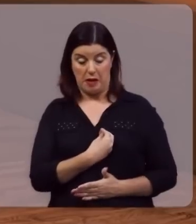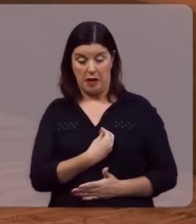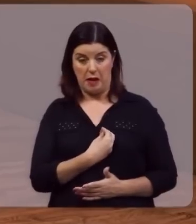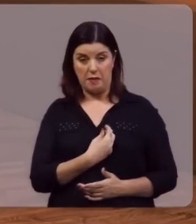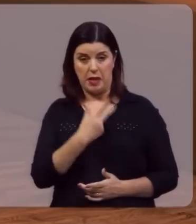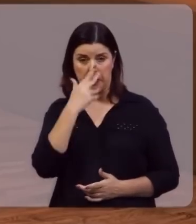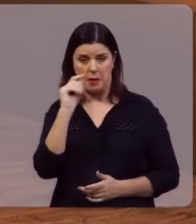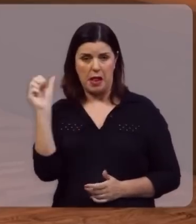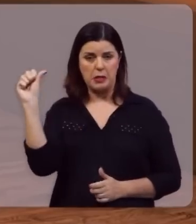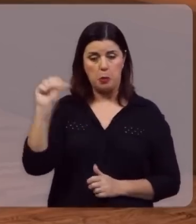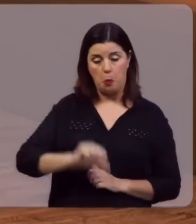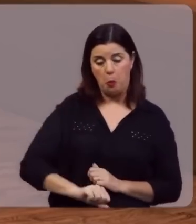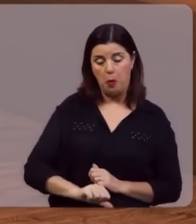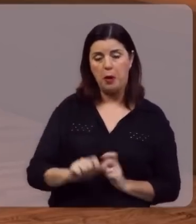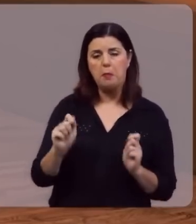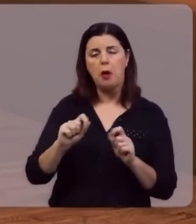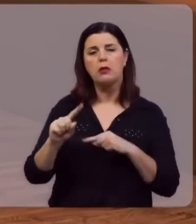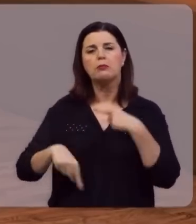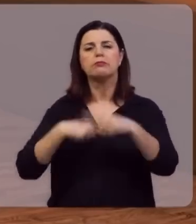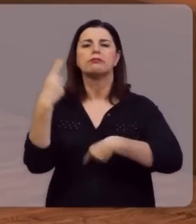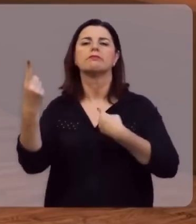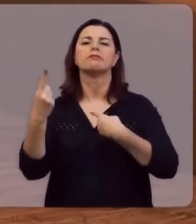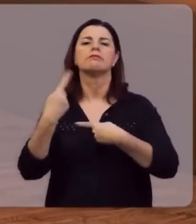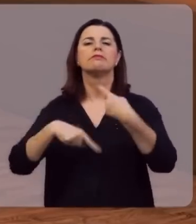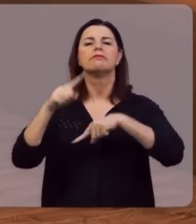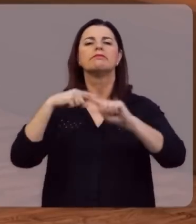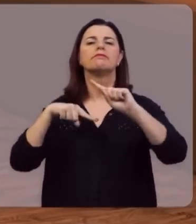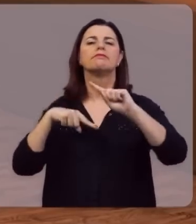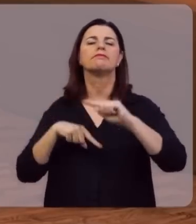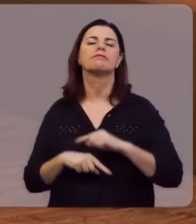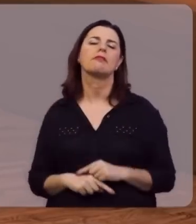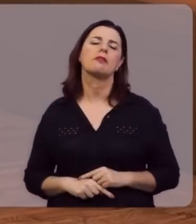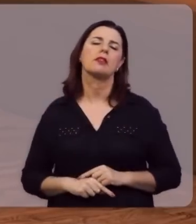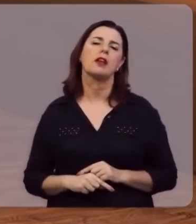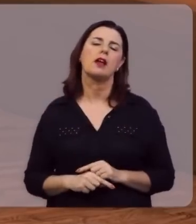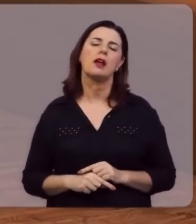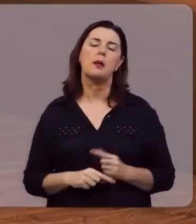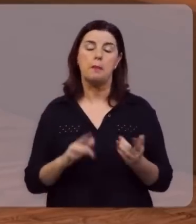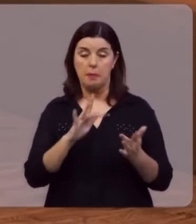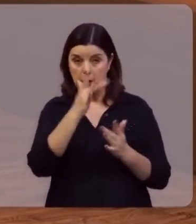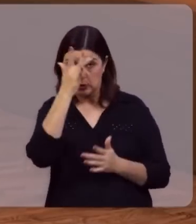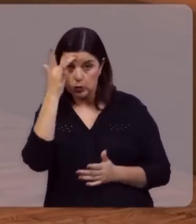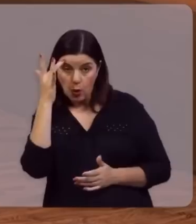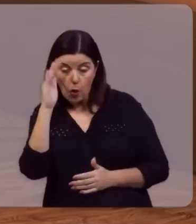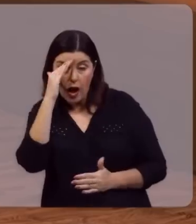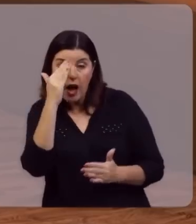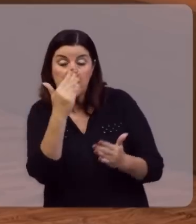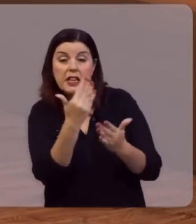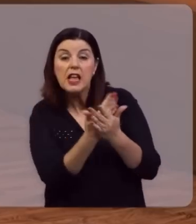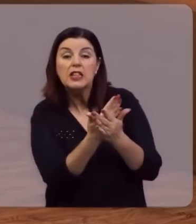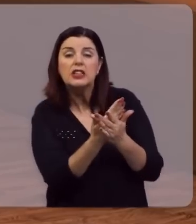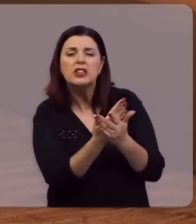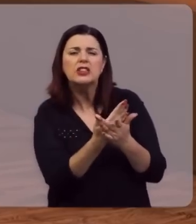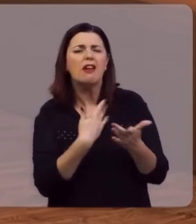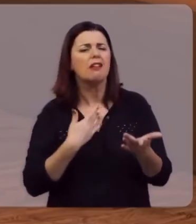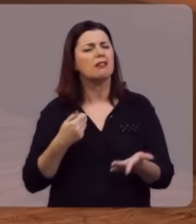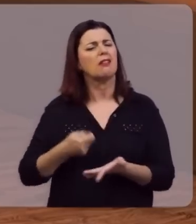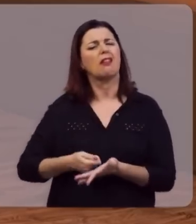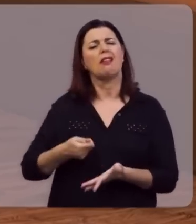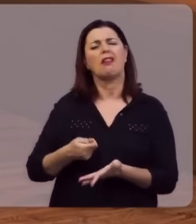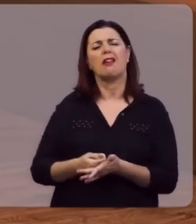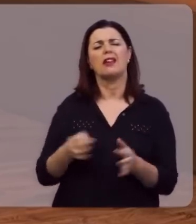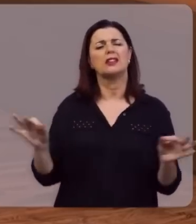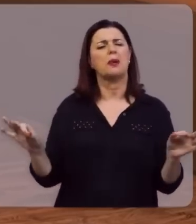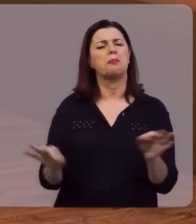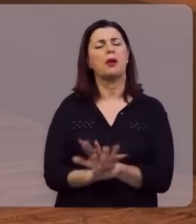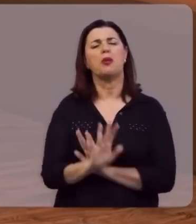por mais assombroso, possa ser revertido. Há pessoas que creem nesse determinismo cego